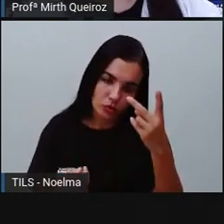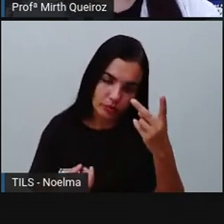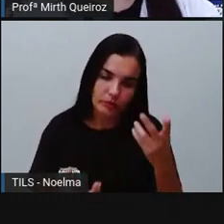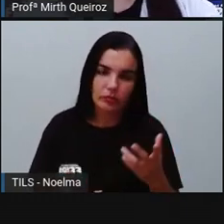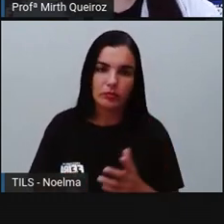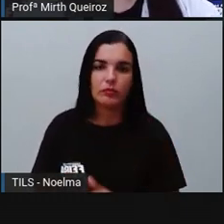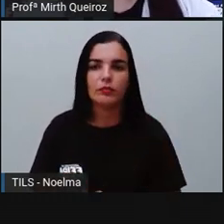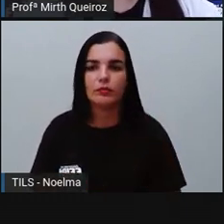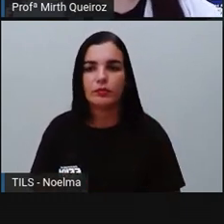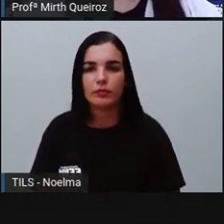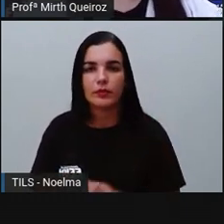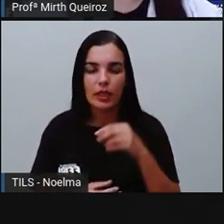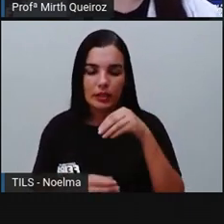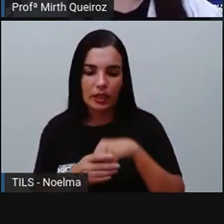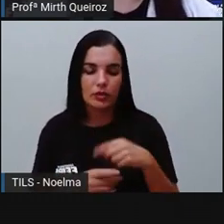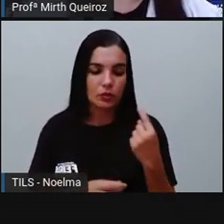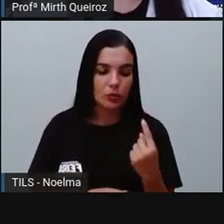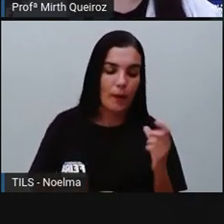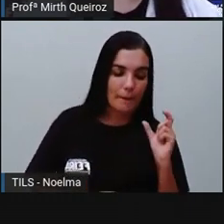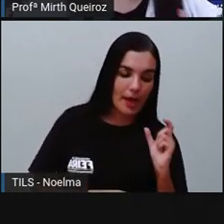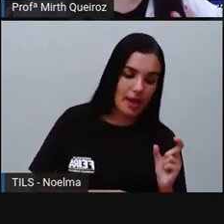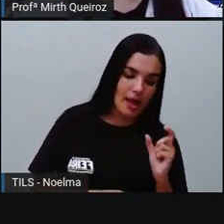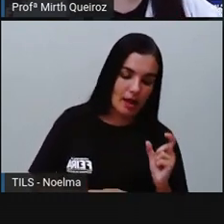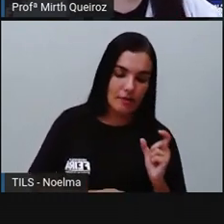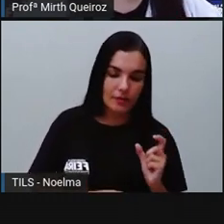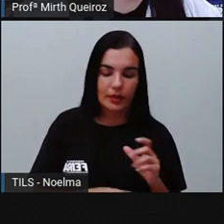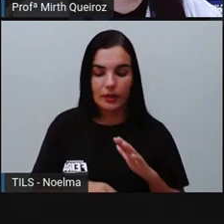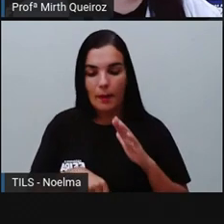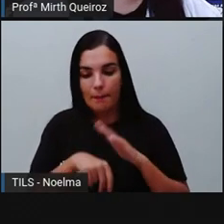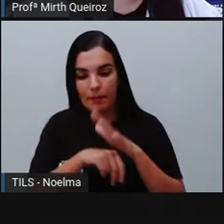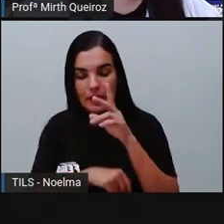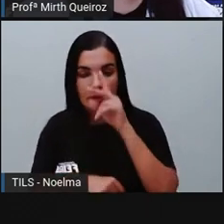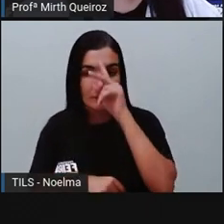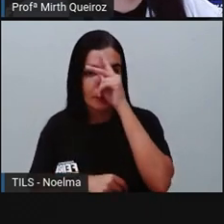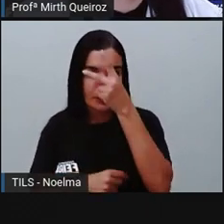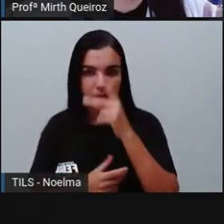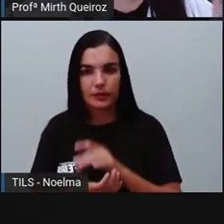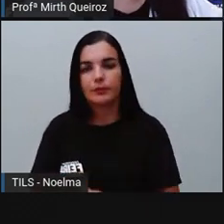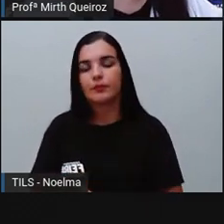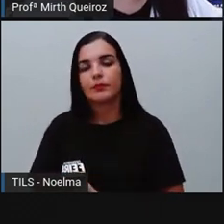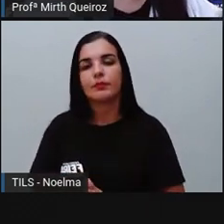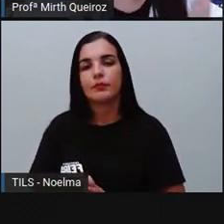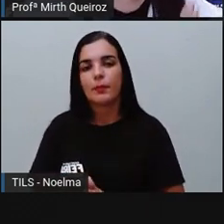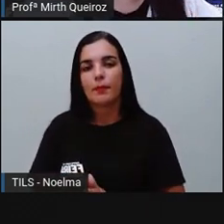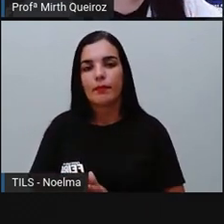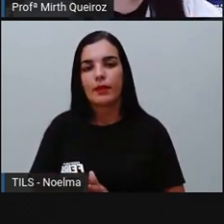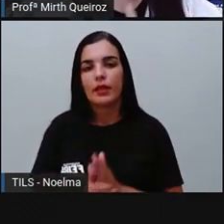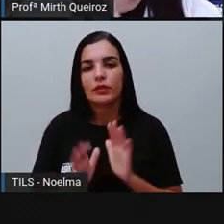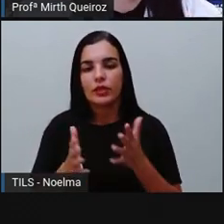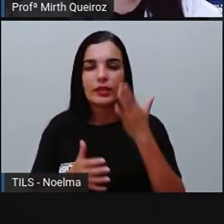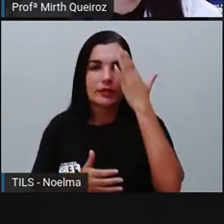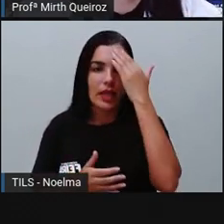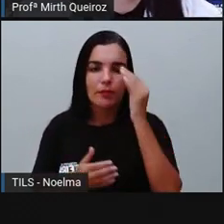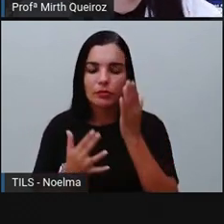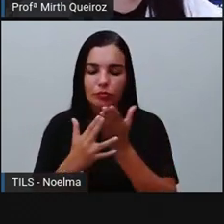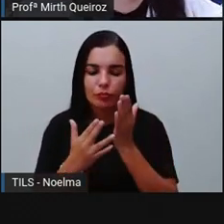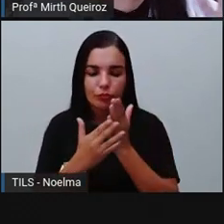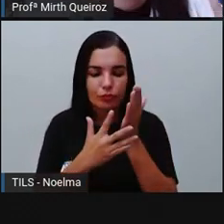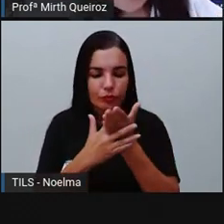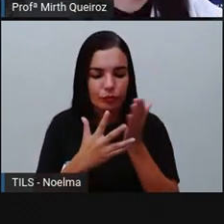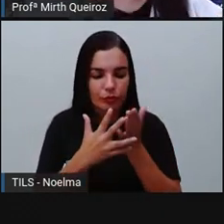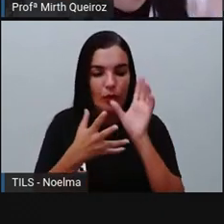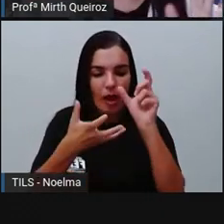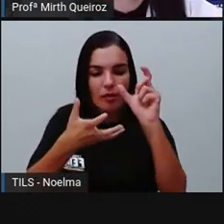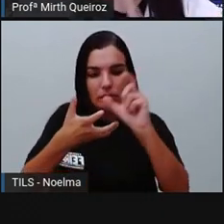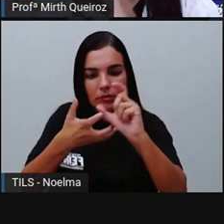a sílaba mais forte de uma palavra, a que é dita com maior intensidade. Vocês já sabem dividir a sílaba direitinho, né? Por exemplo,